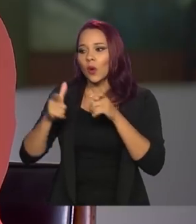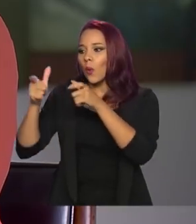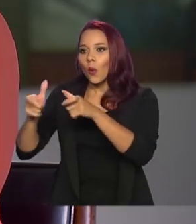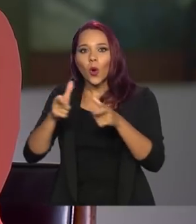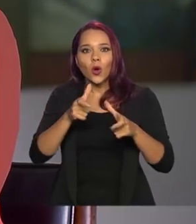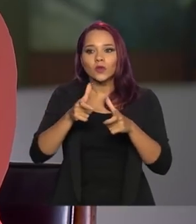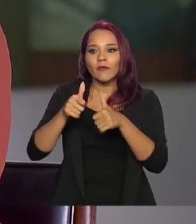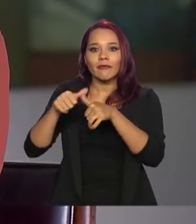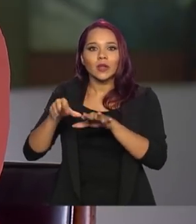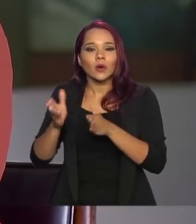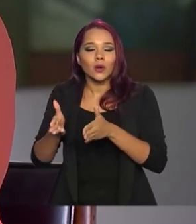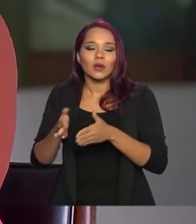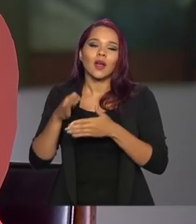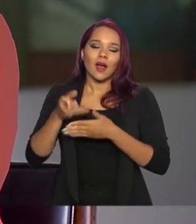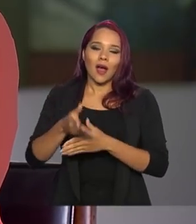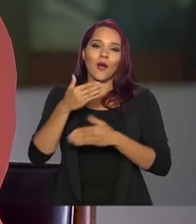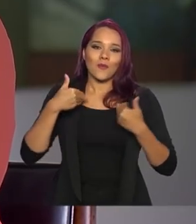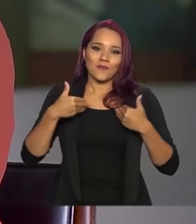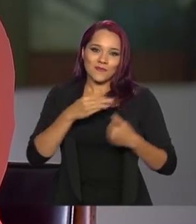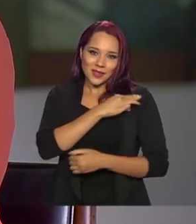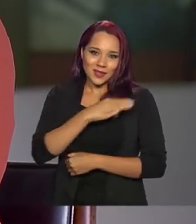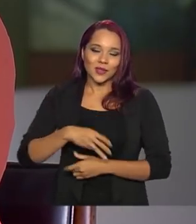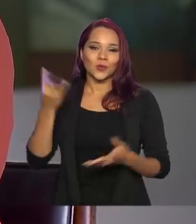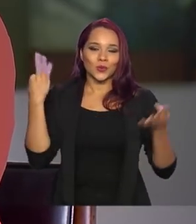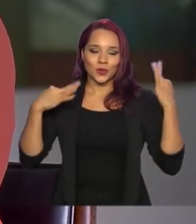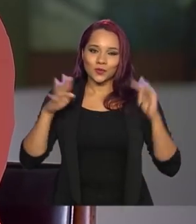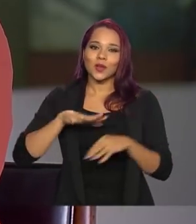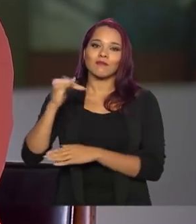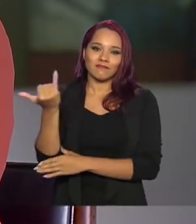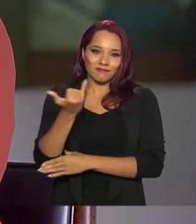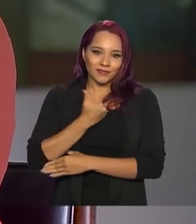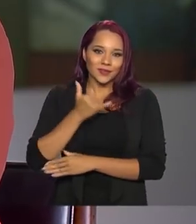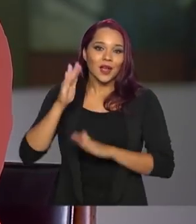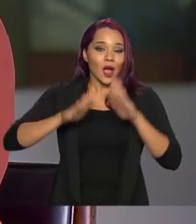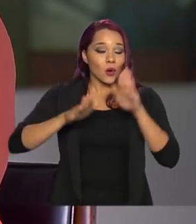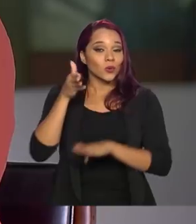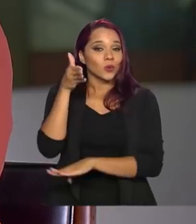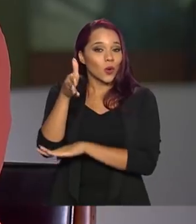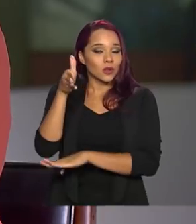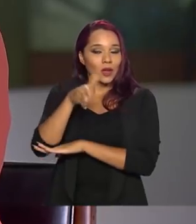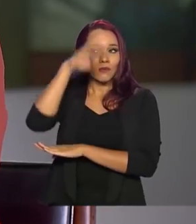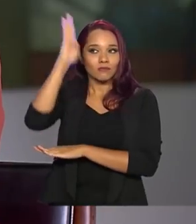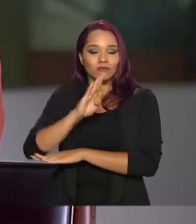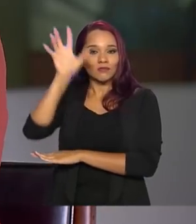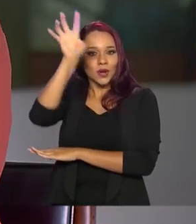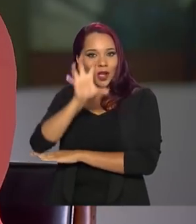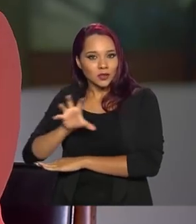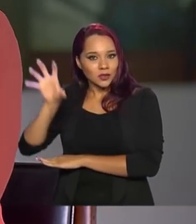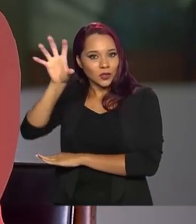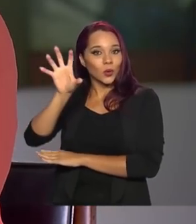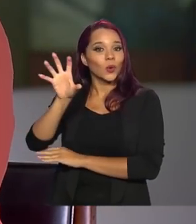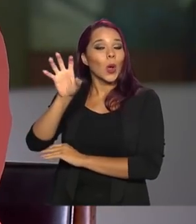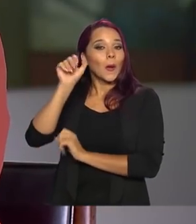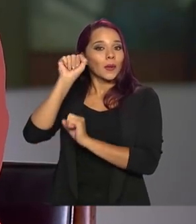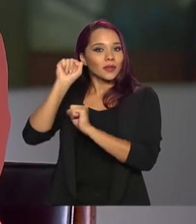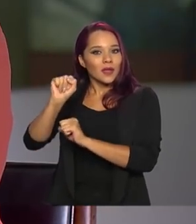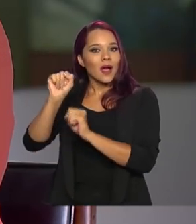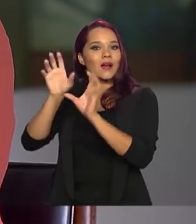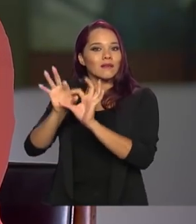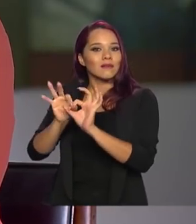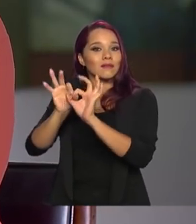suficiente, o ministro Turino já sinalizou que alguns hotéis no Brasil e pousadas poderão ser